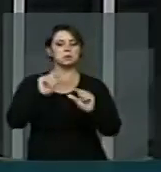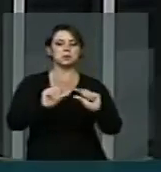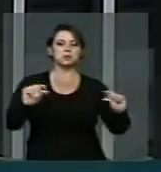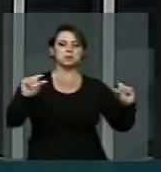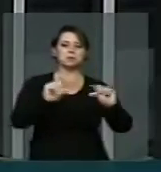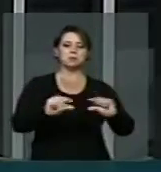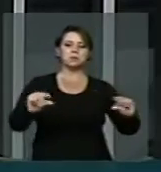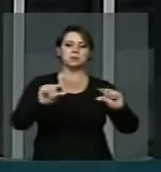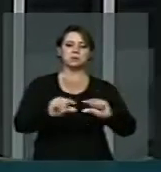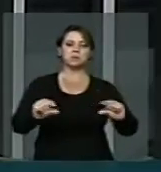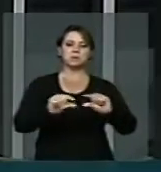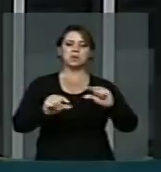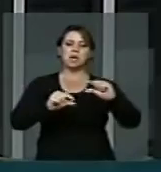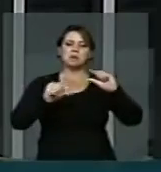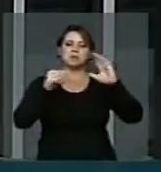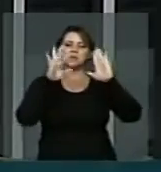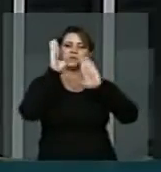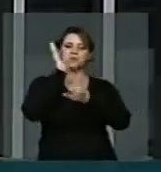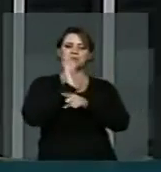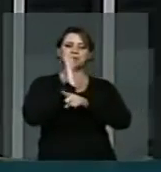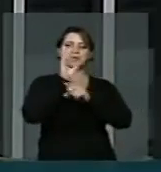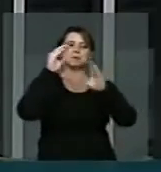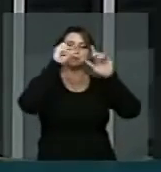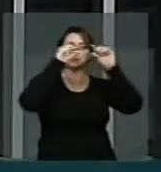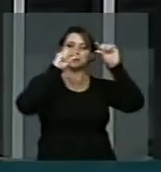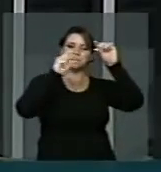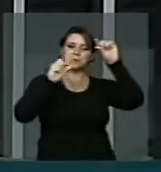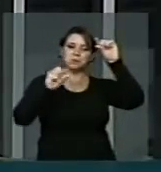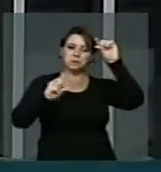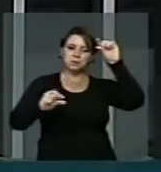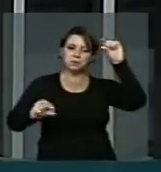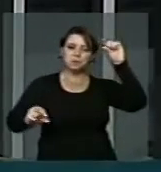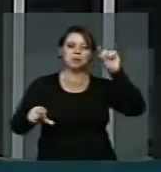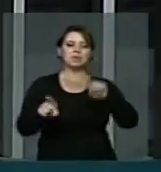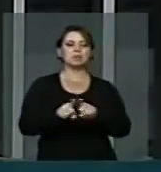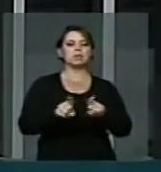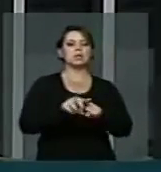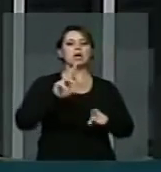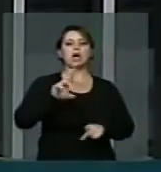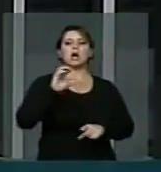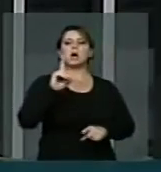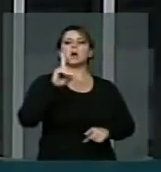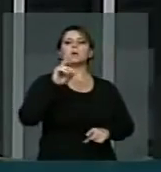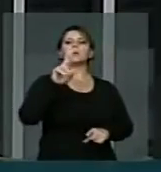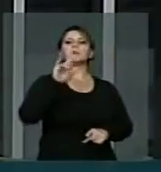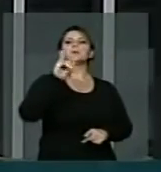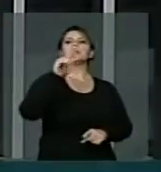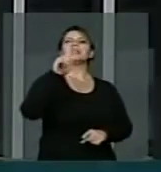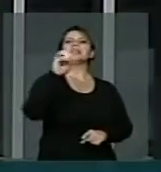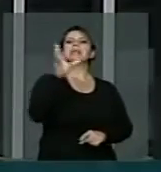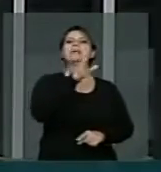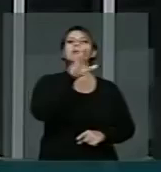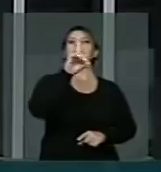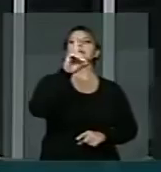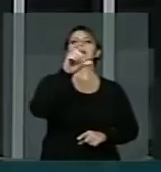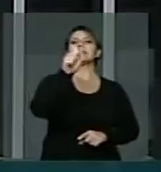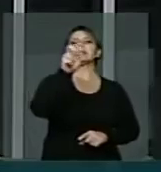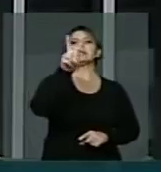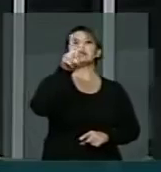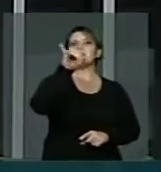não puderam estar todos, talvez por falta de tempo, pelo Rodrigo Dávila, que eu já não vejo aqui,